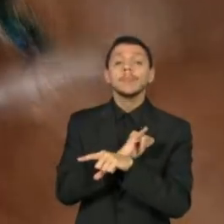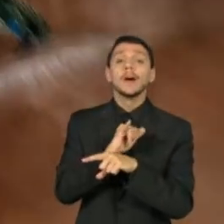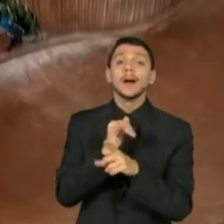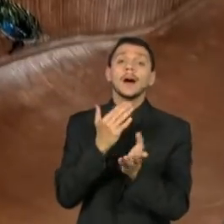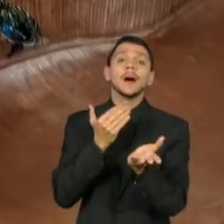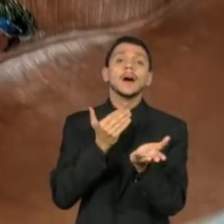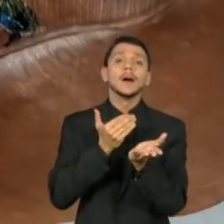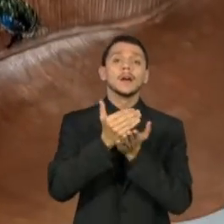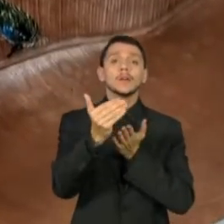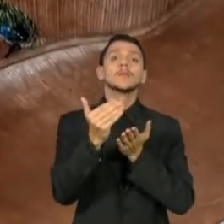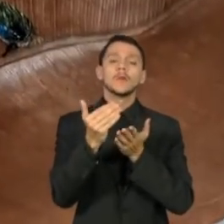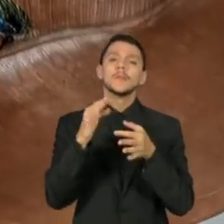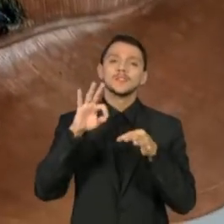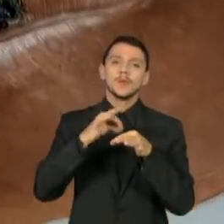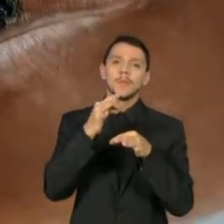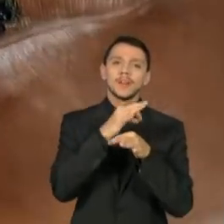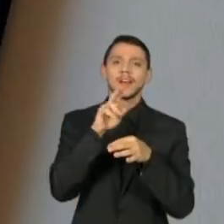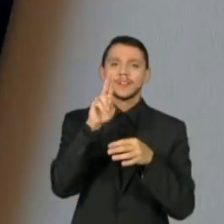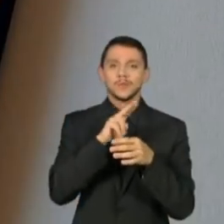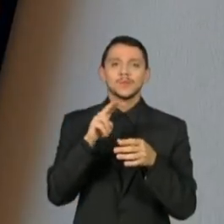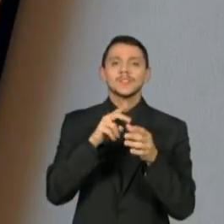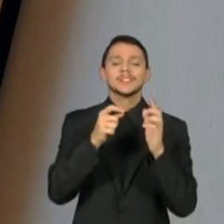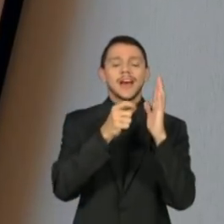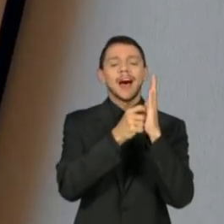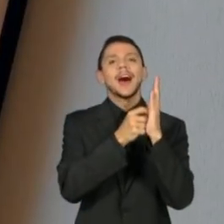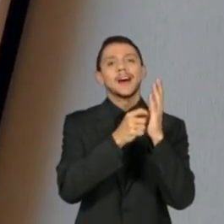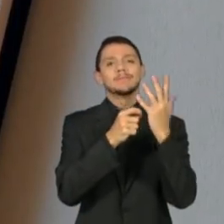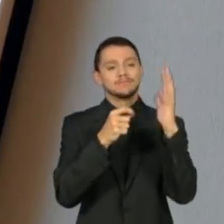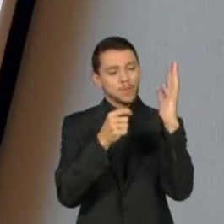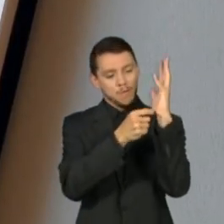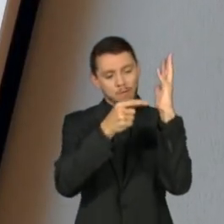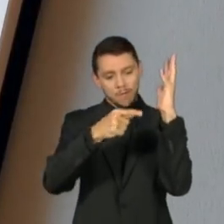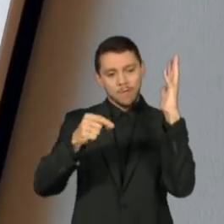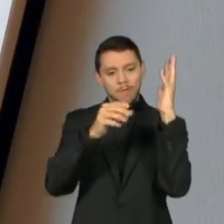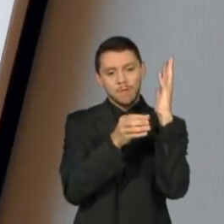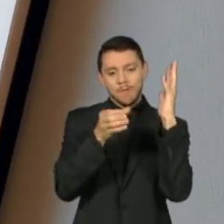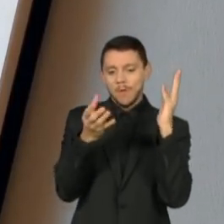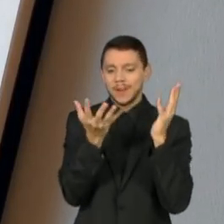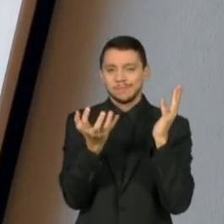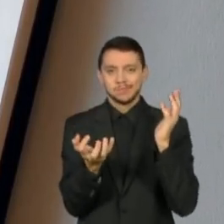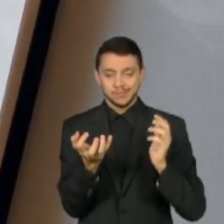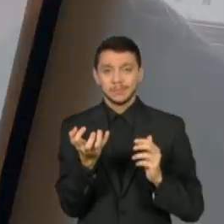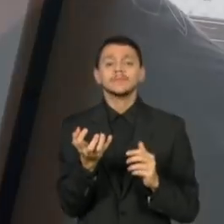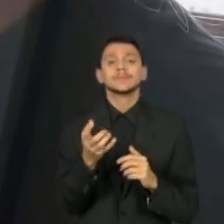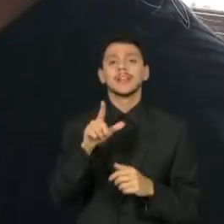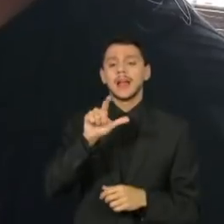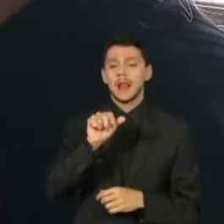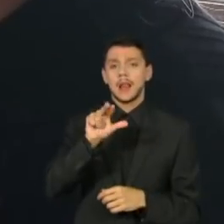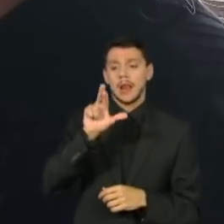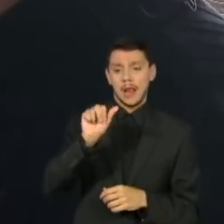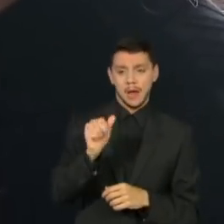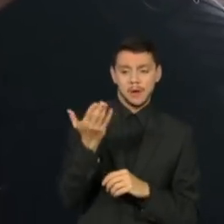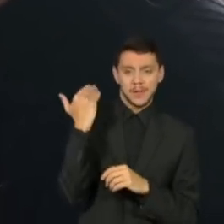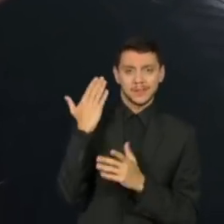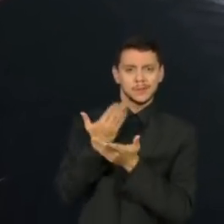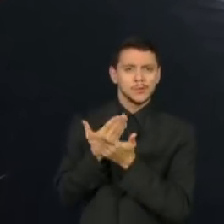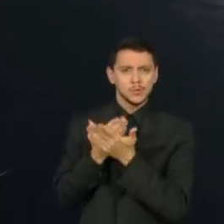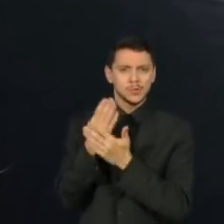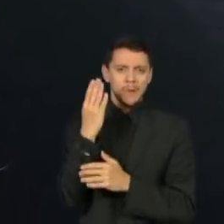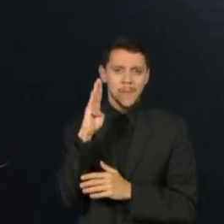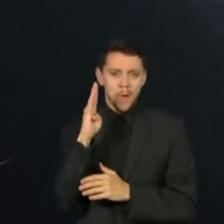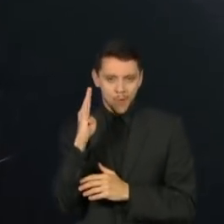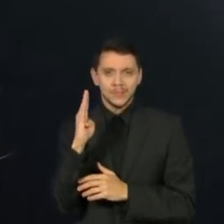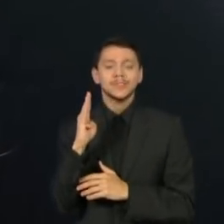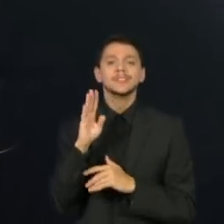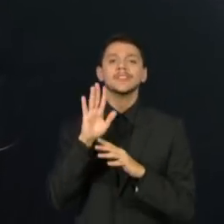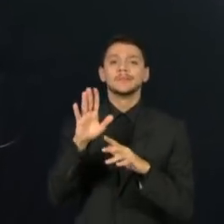com o bordado nas folhas secas, né? Laura era estudante de Biologia. Com a pandemia, interrompeu os